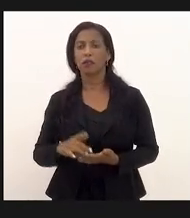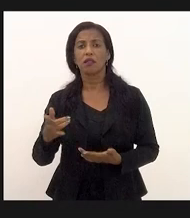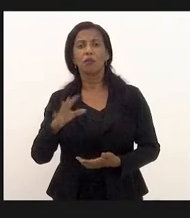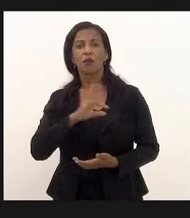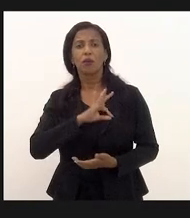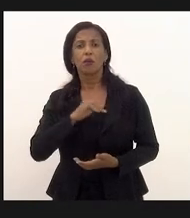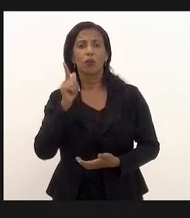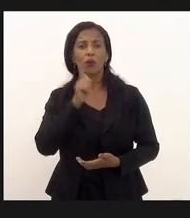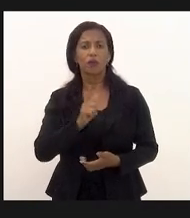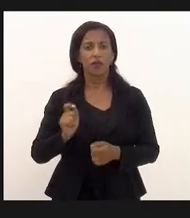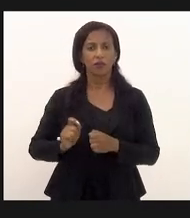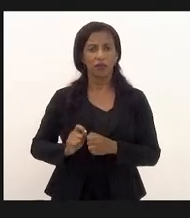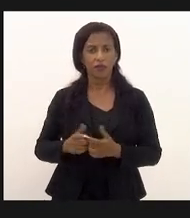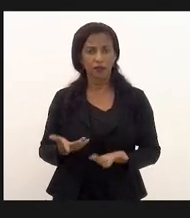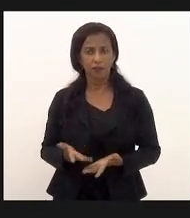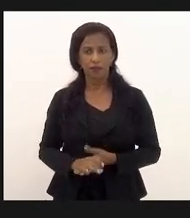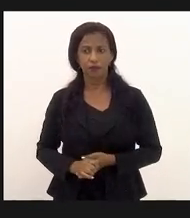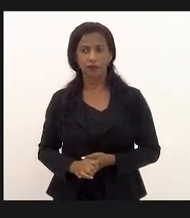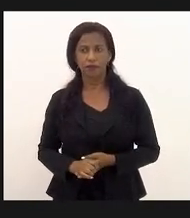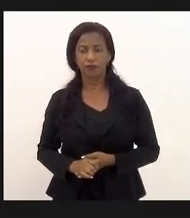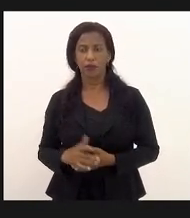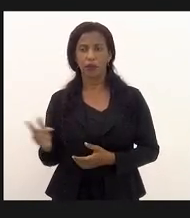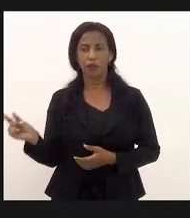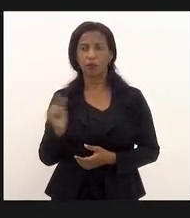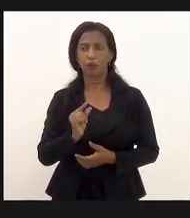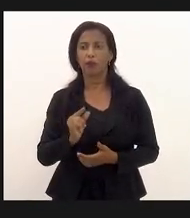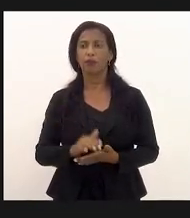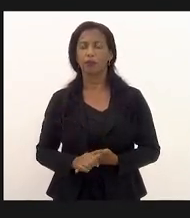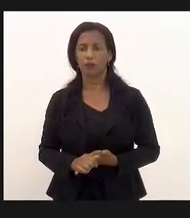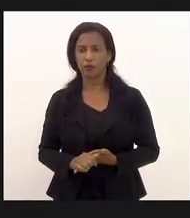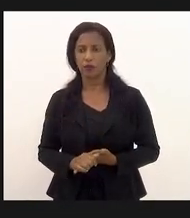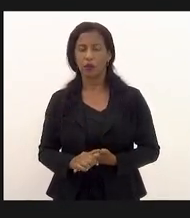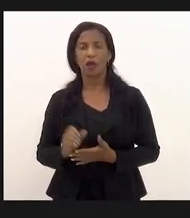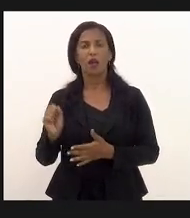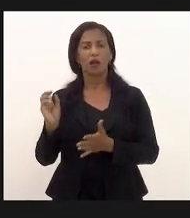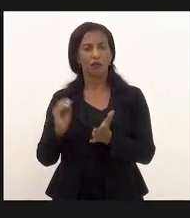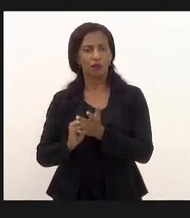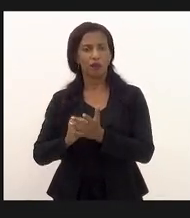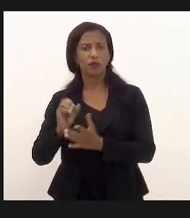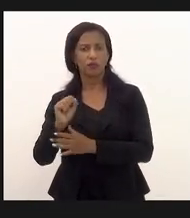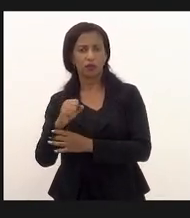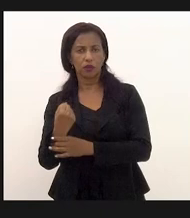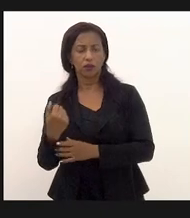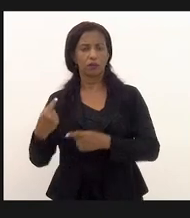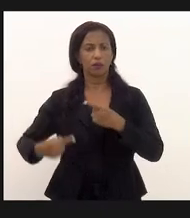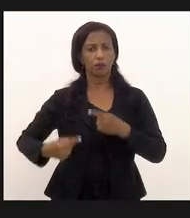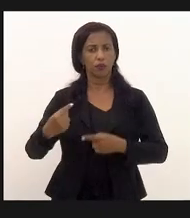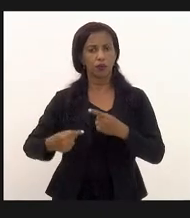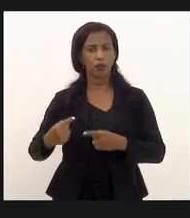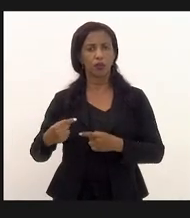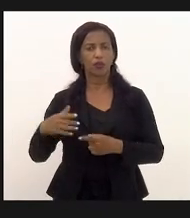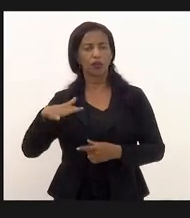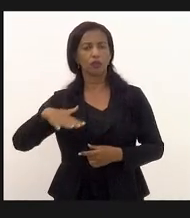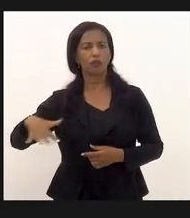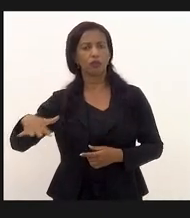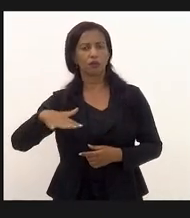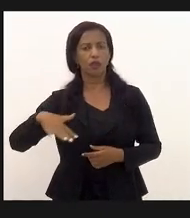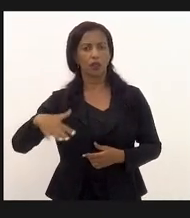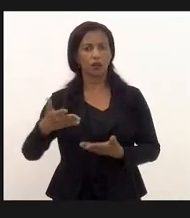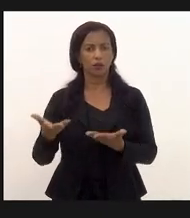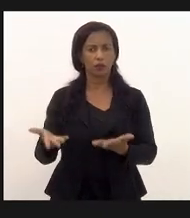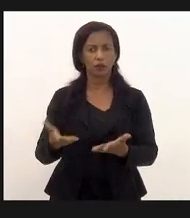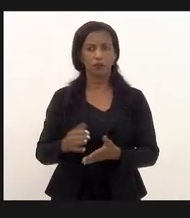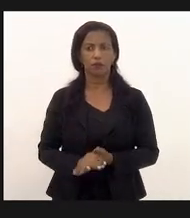polícia consegue fazer nessas regiões? muito pouco porque a insegurança jurídica de se operar num terreno como esse